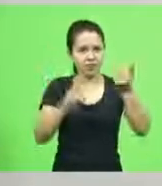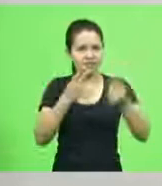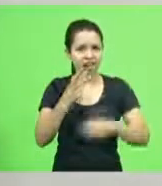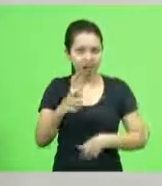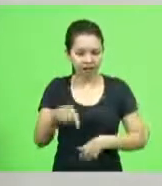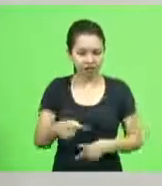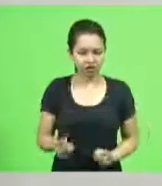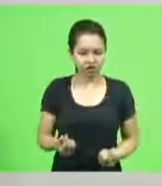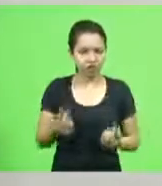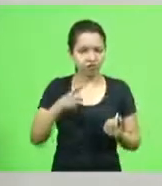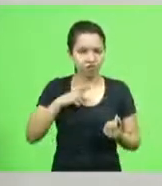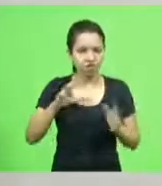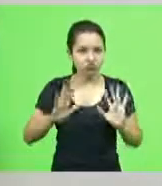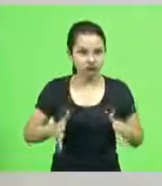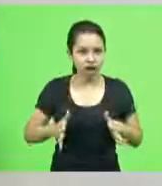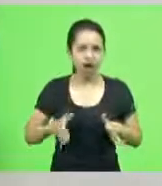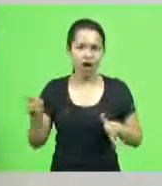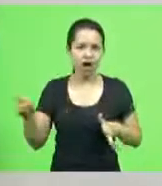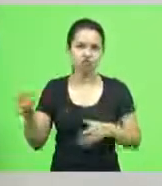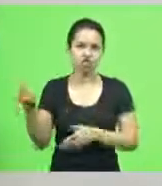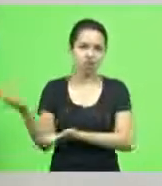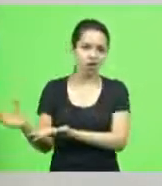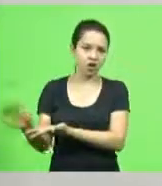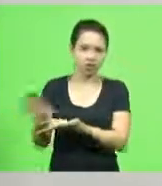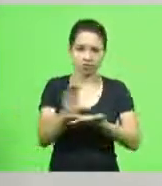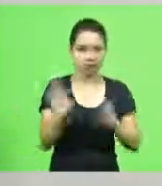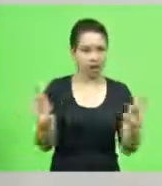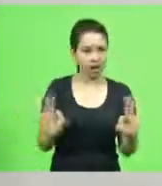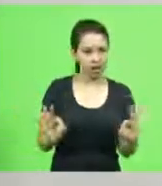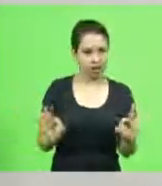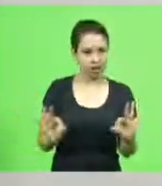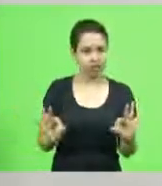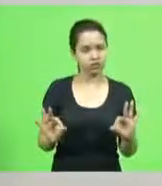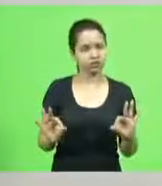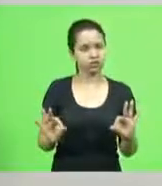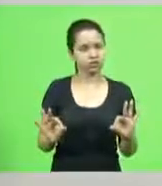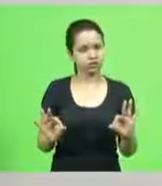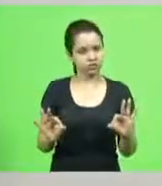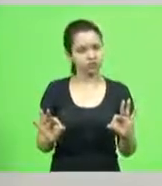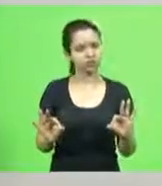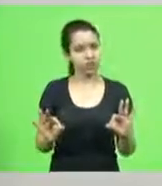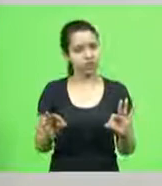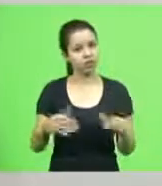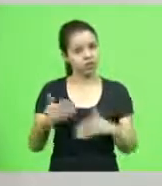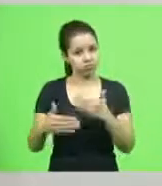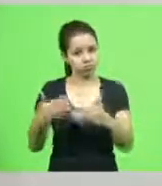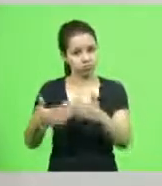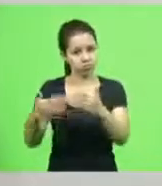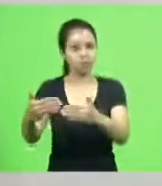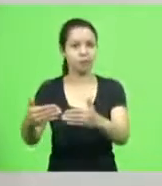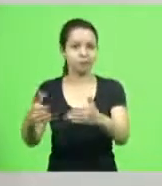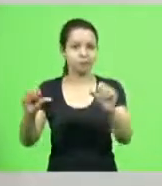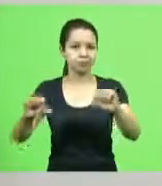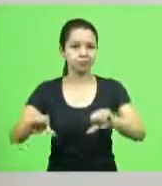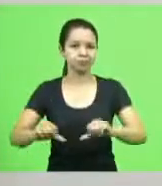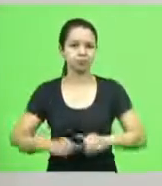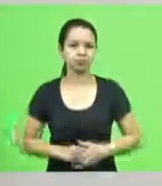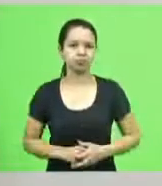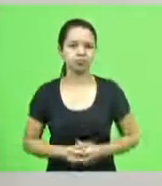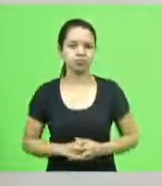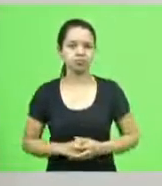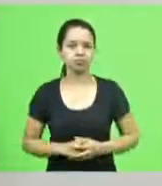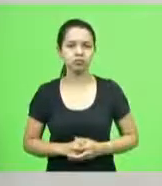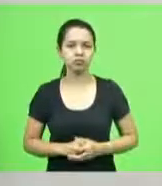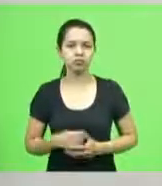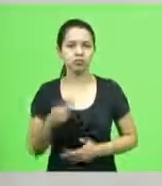aí mesmo que não vem dinheiro mais então também tem um efeito psicológico tem um efeito só 30 segundos mais 30